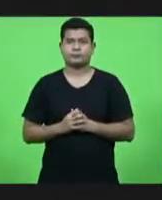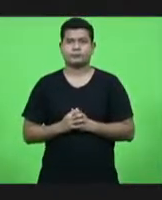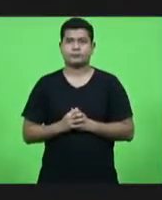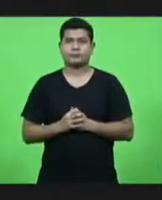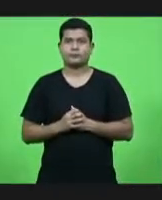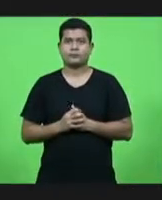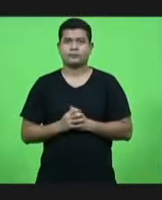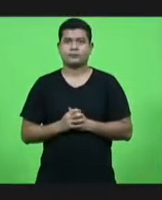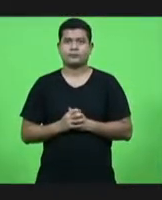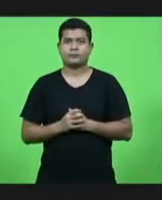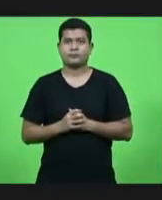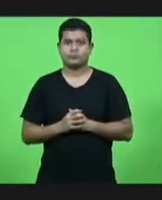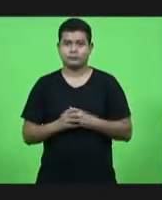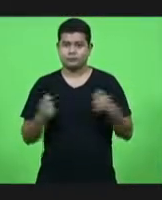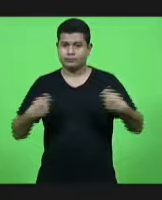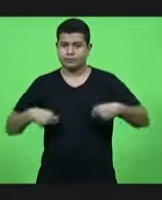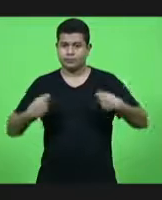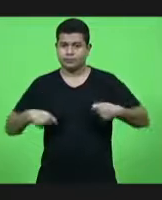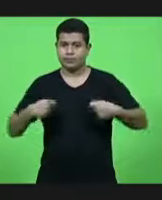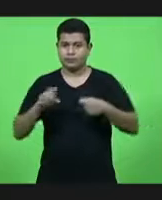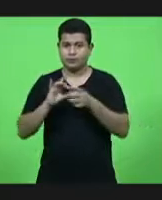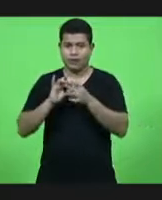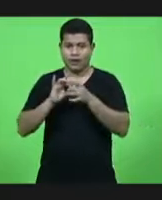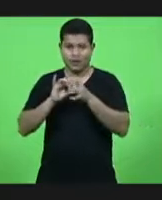Vou ligar o áudio, deputado.